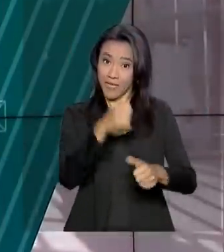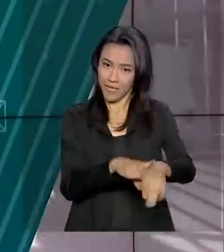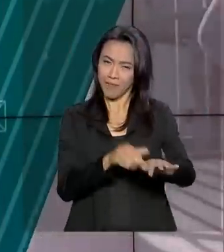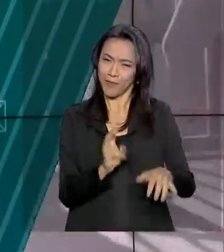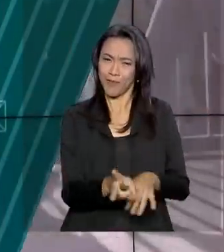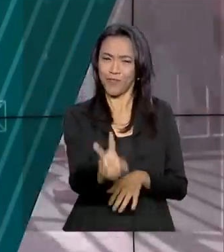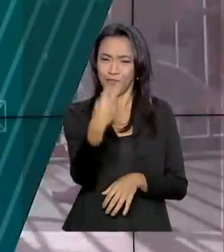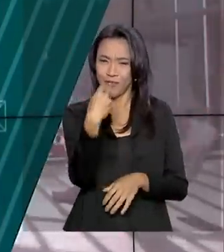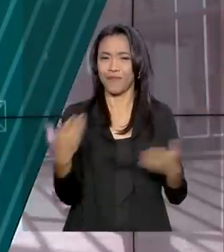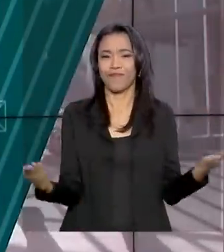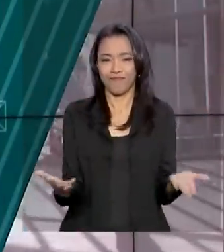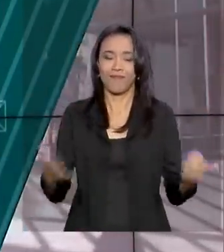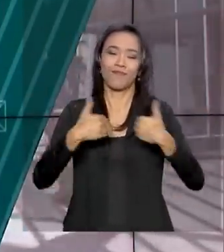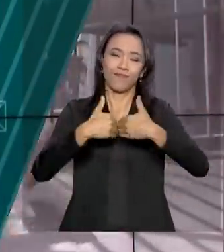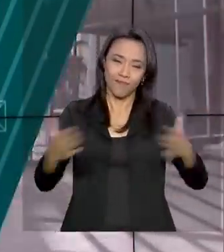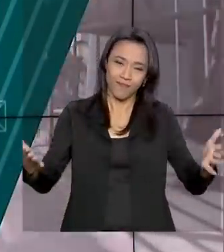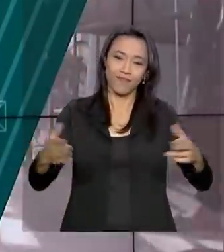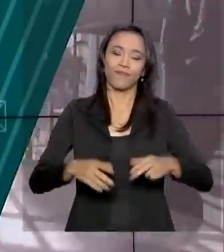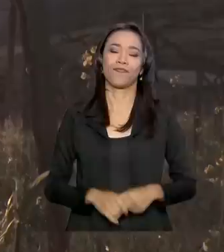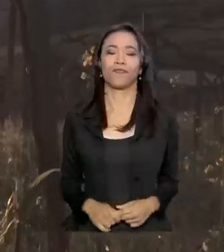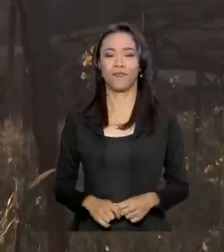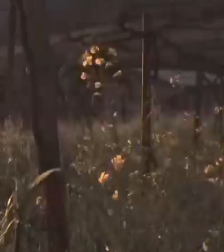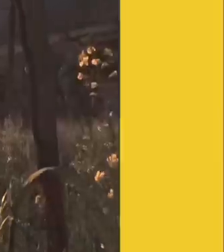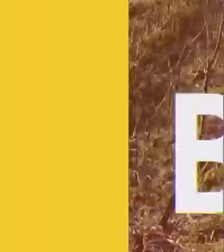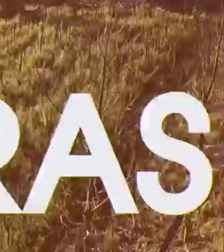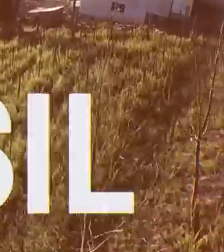Fique com a gente, o Brasil em dia já está no ar.